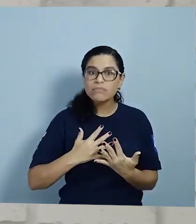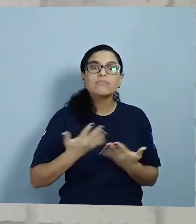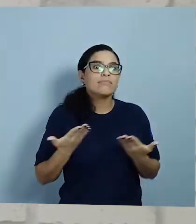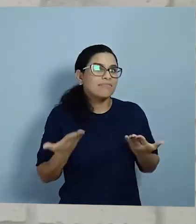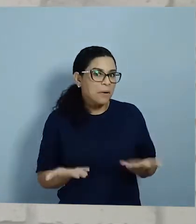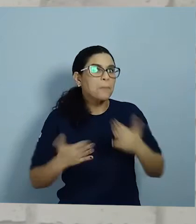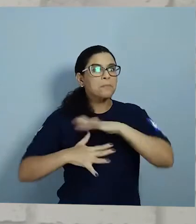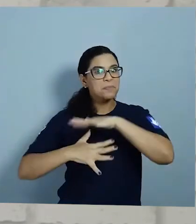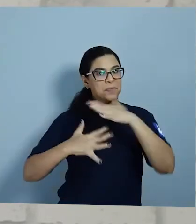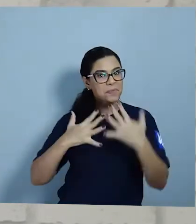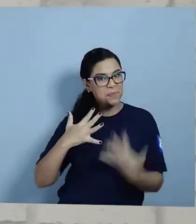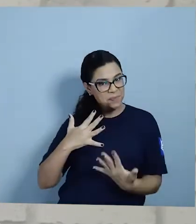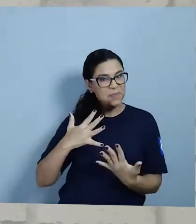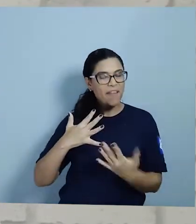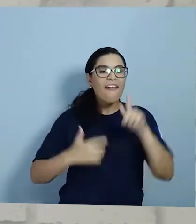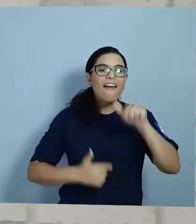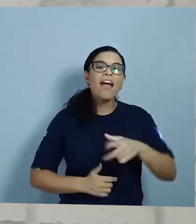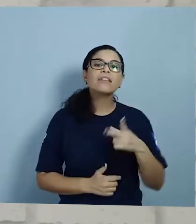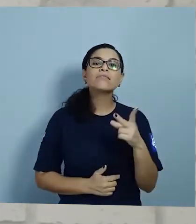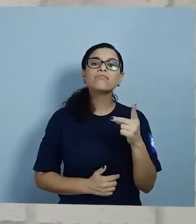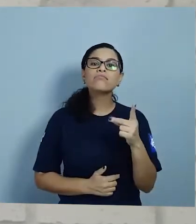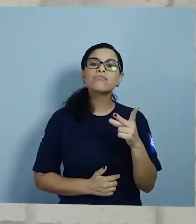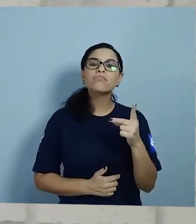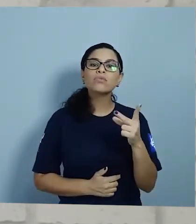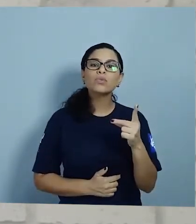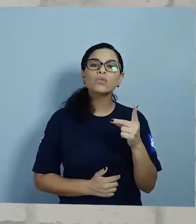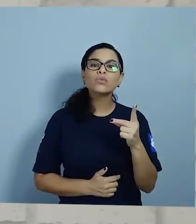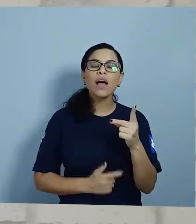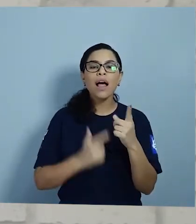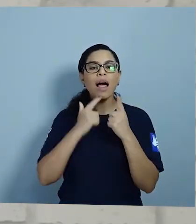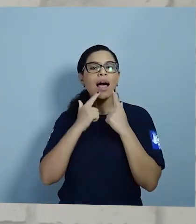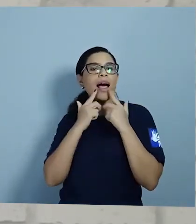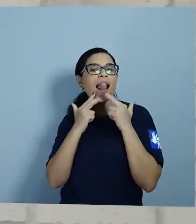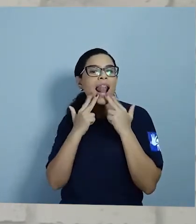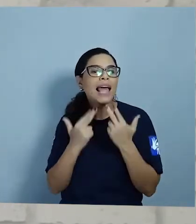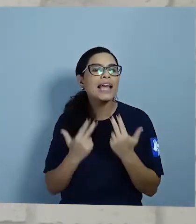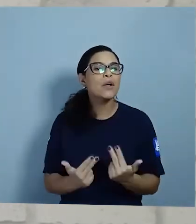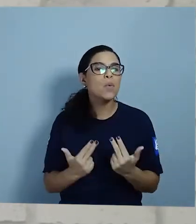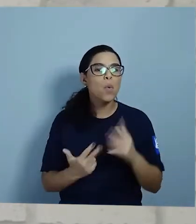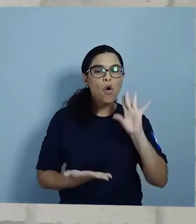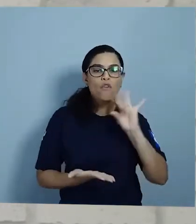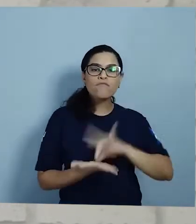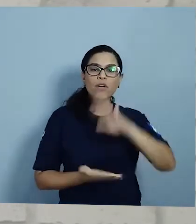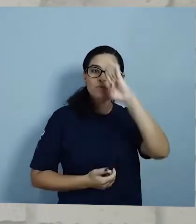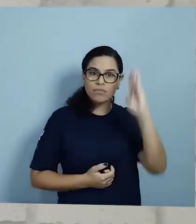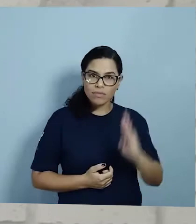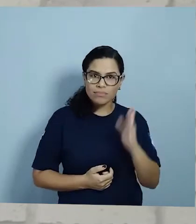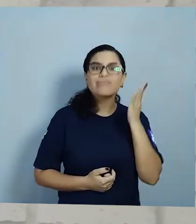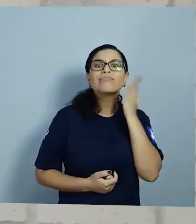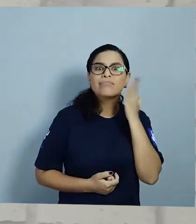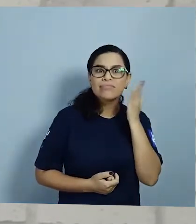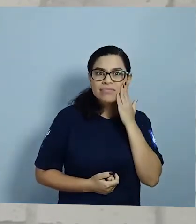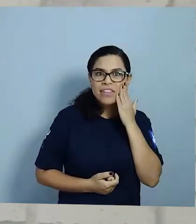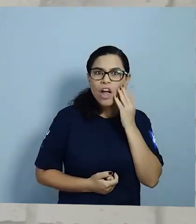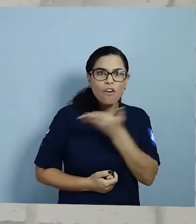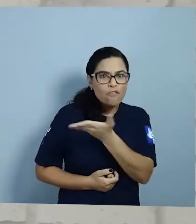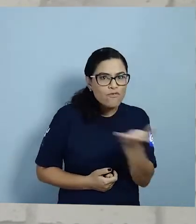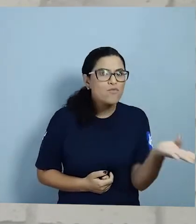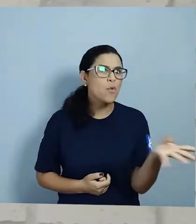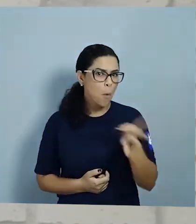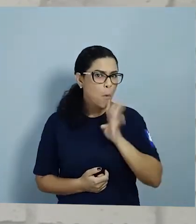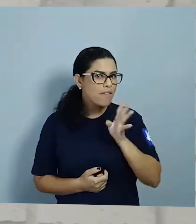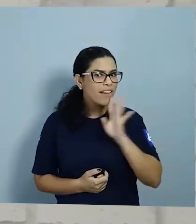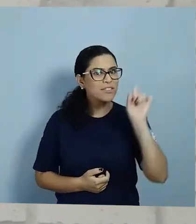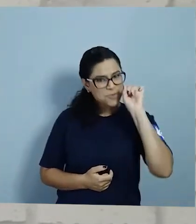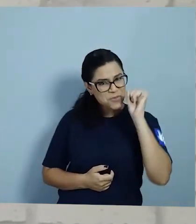Libras é a nossa segunda língua oficial Vocês sabiam? Vocês conhecem alguém que se comunica